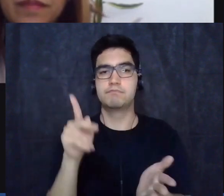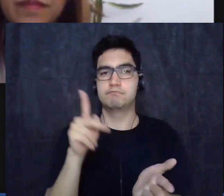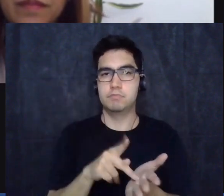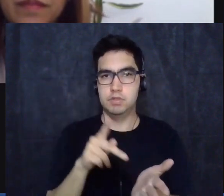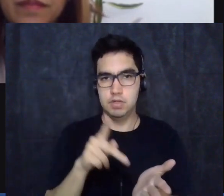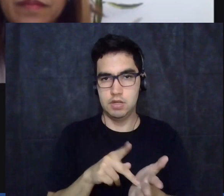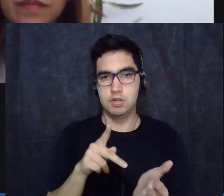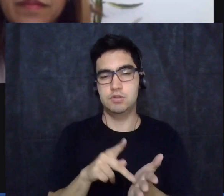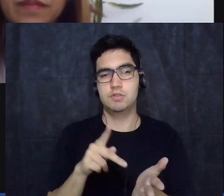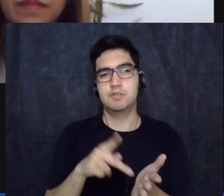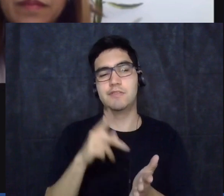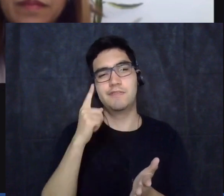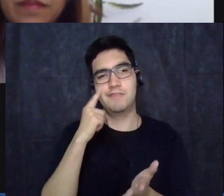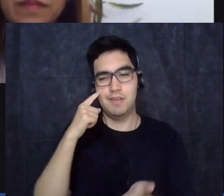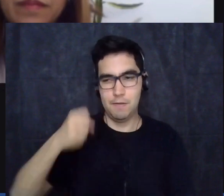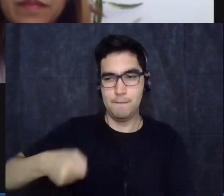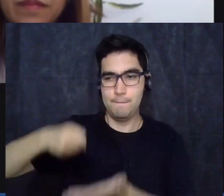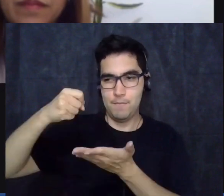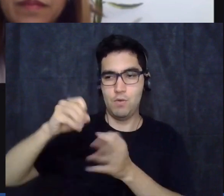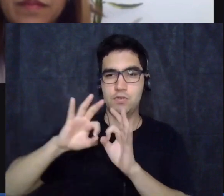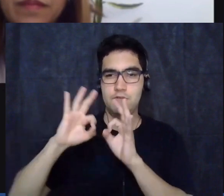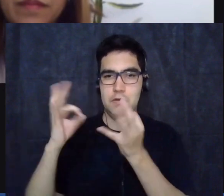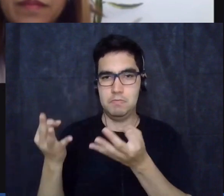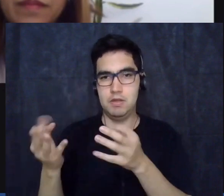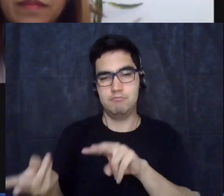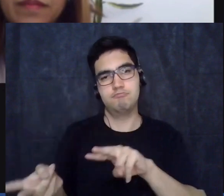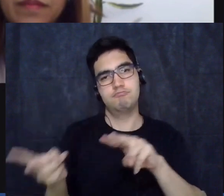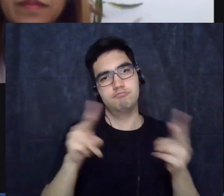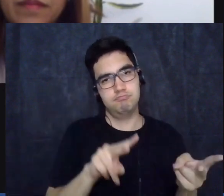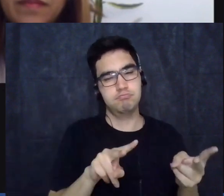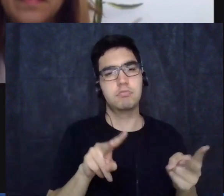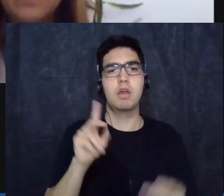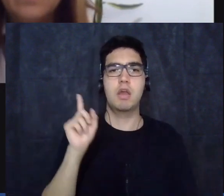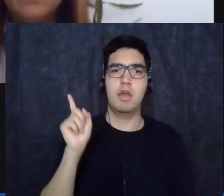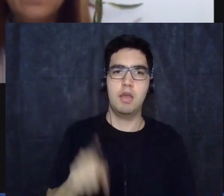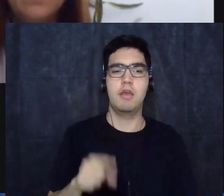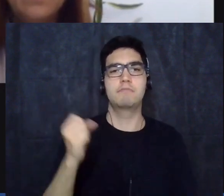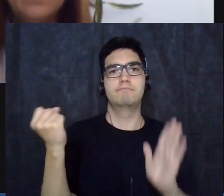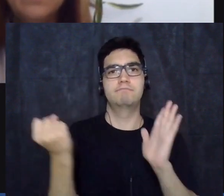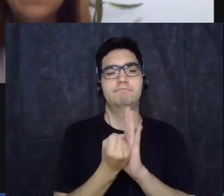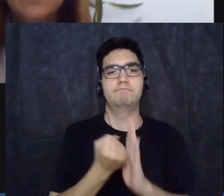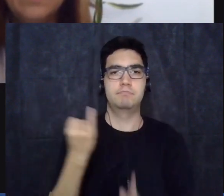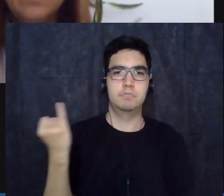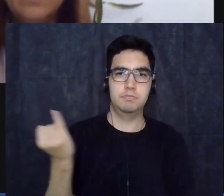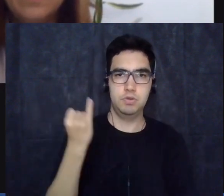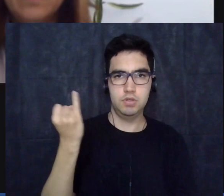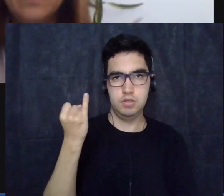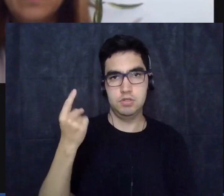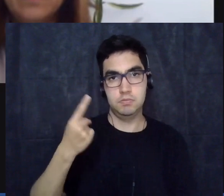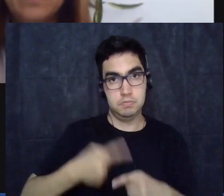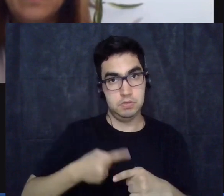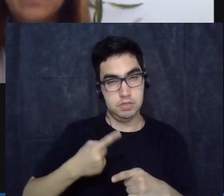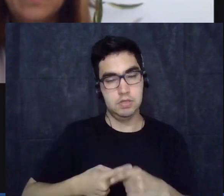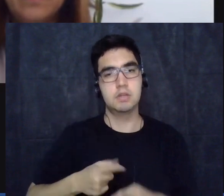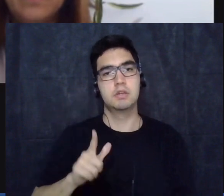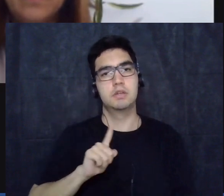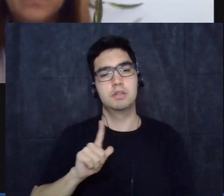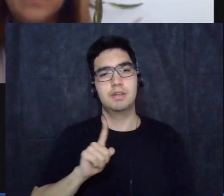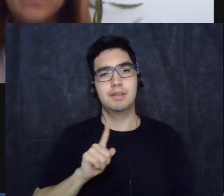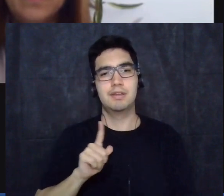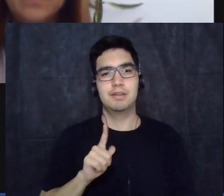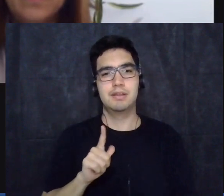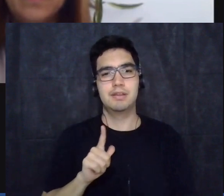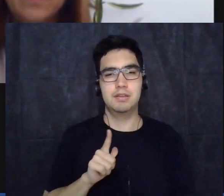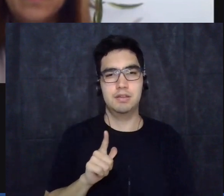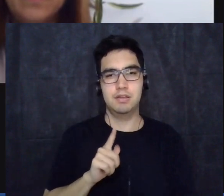Bolsa Família são marcos importantes porque você tem uma parcela